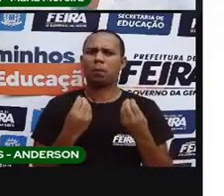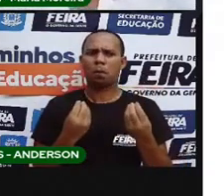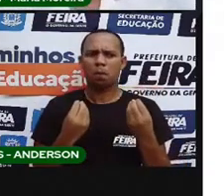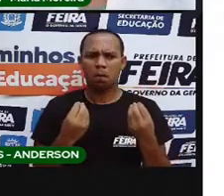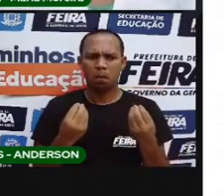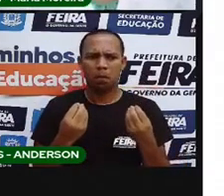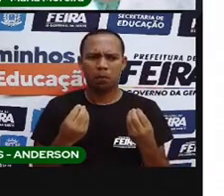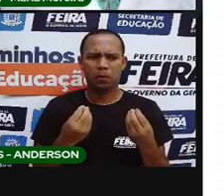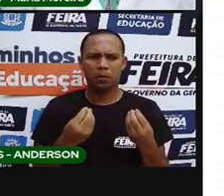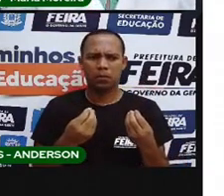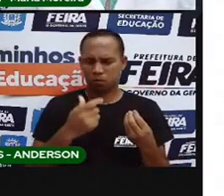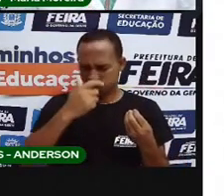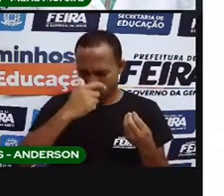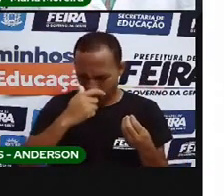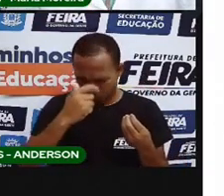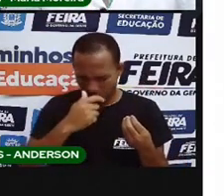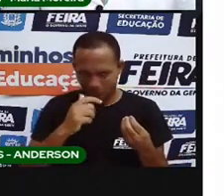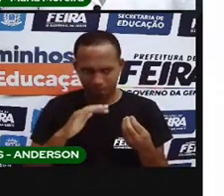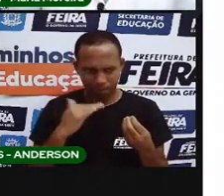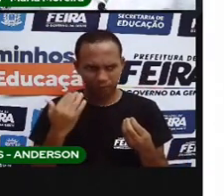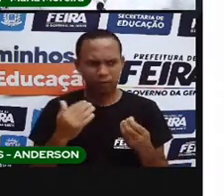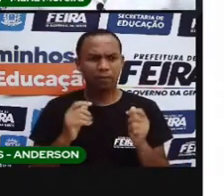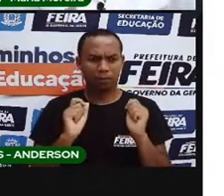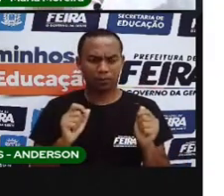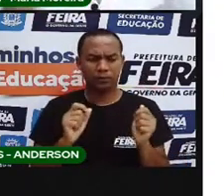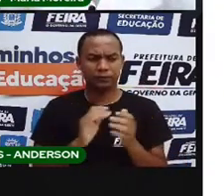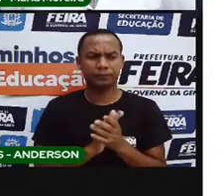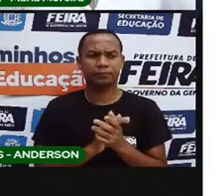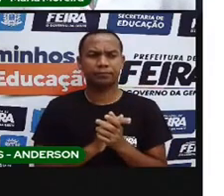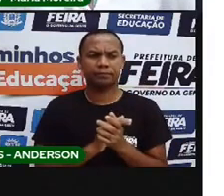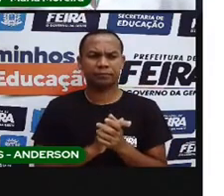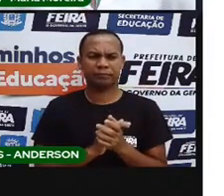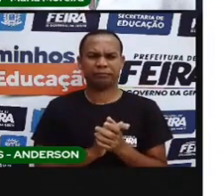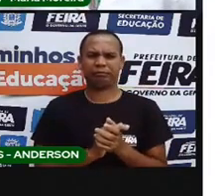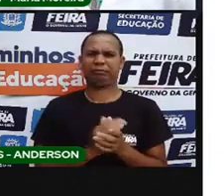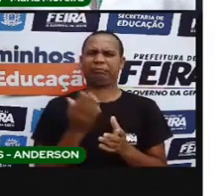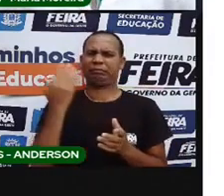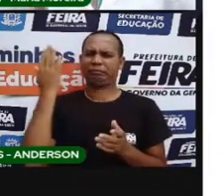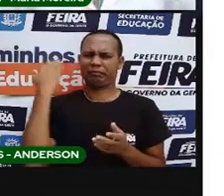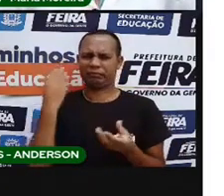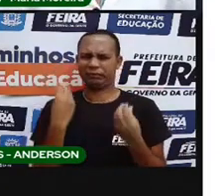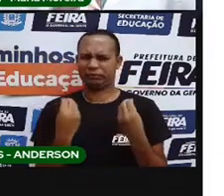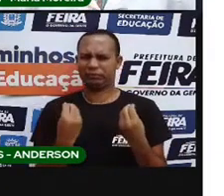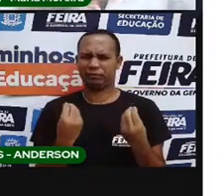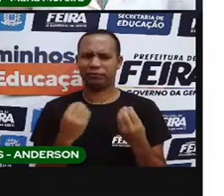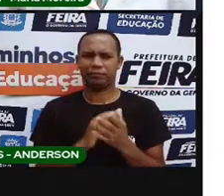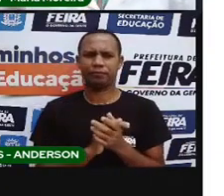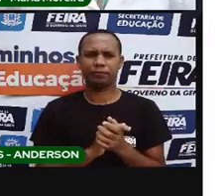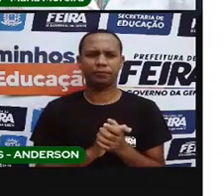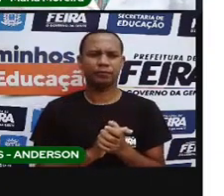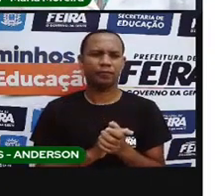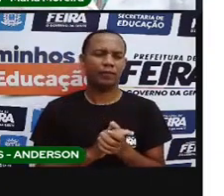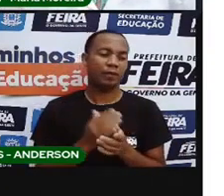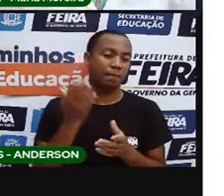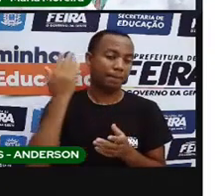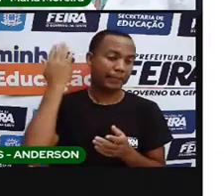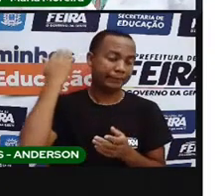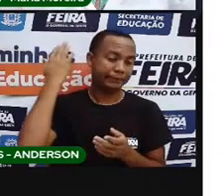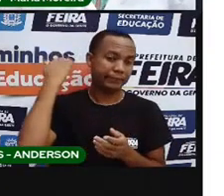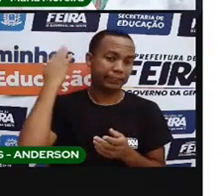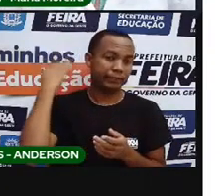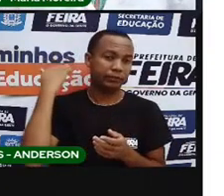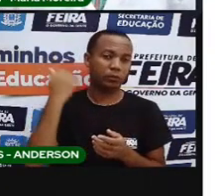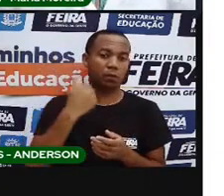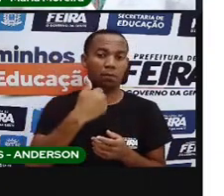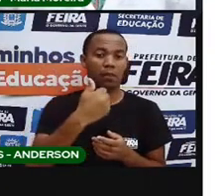assim uma gripe vai matar alguém? Bom, ainda mais naquele tempo, uma gripe. Então, assim, naquele tempo lá, em